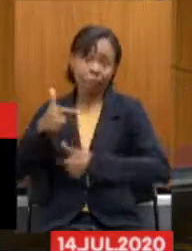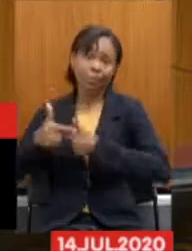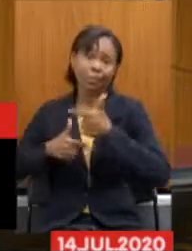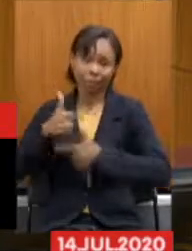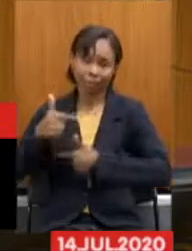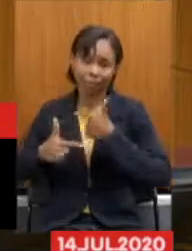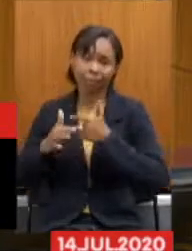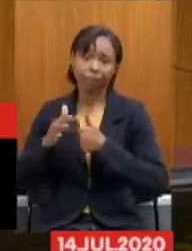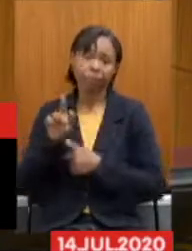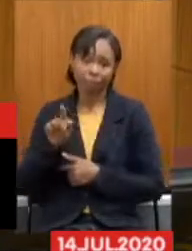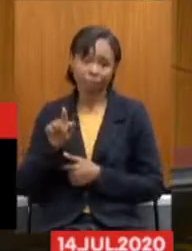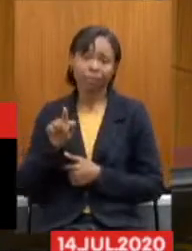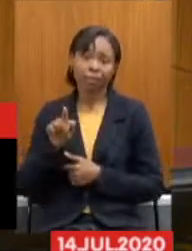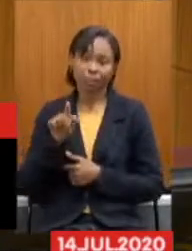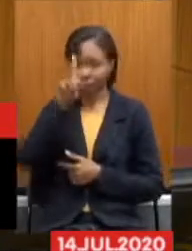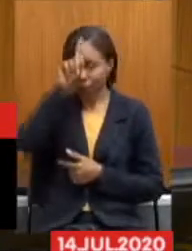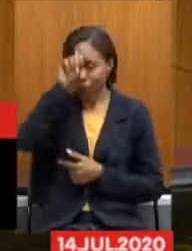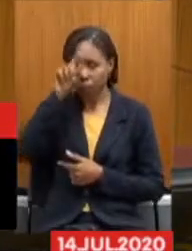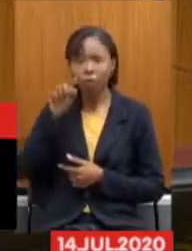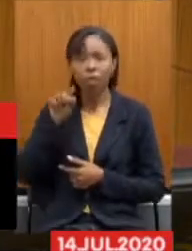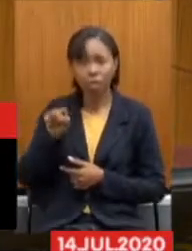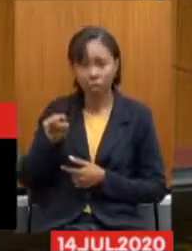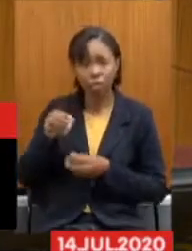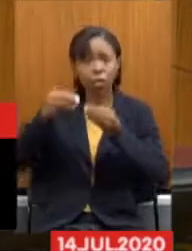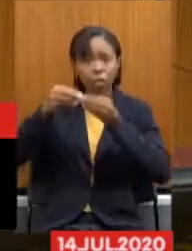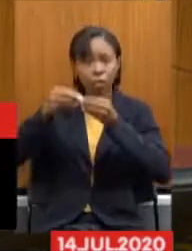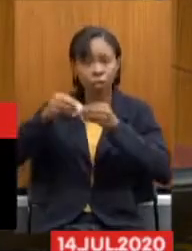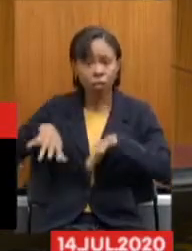vão sofrer a consequência dessa reforma.